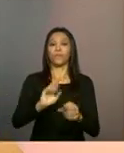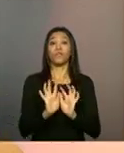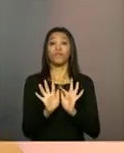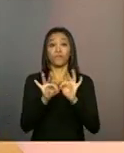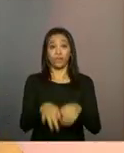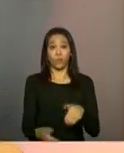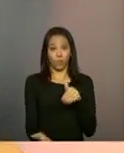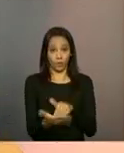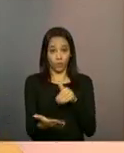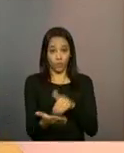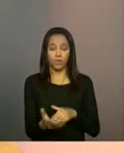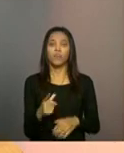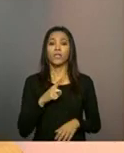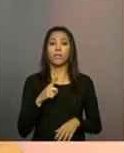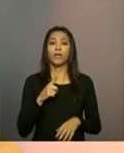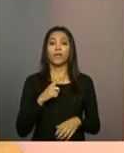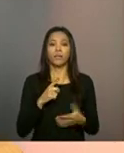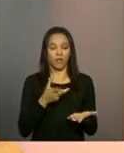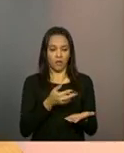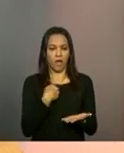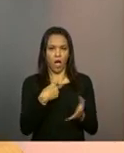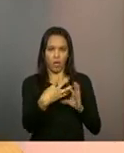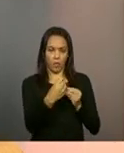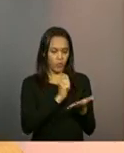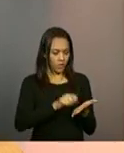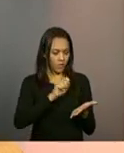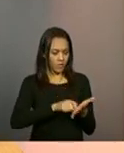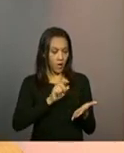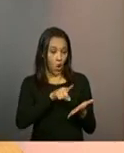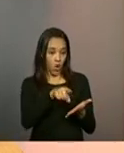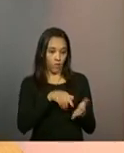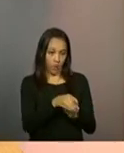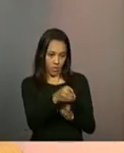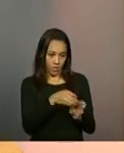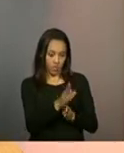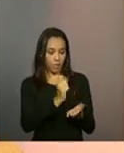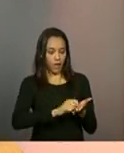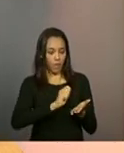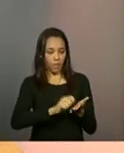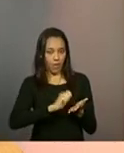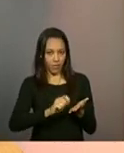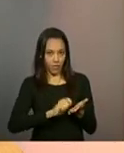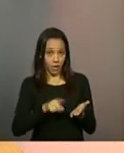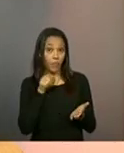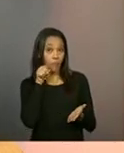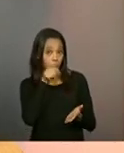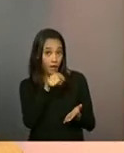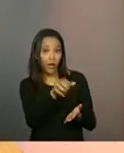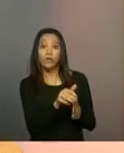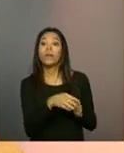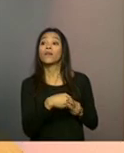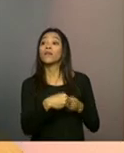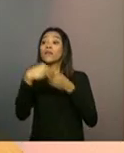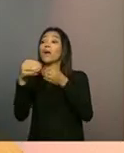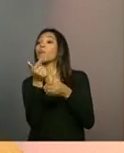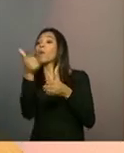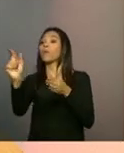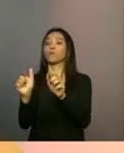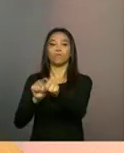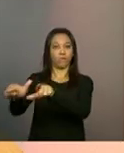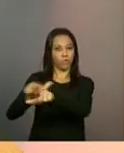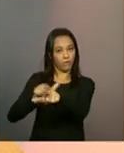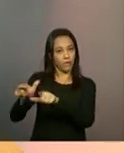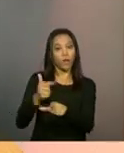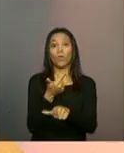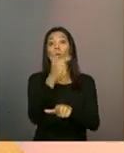temos também os encaminhamentos, tá? Encaminhamento é o encaminhamento daquele usuário para a própria rede da assistência social ou para